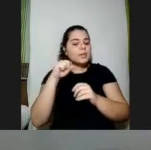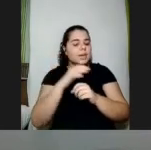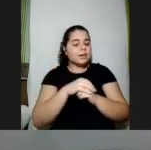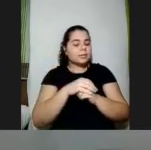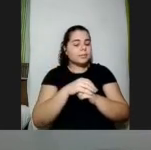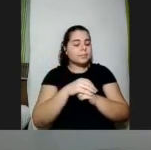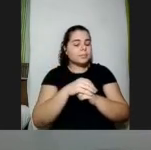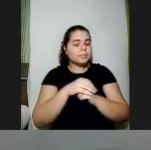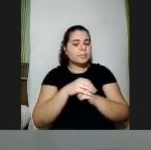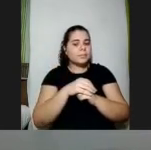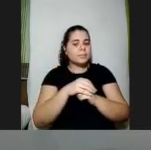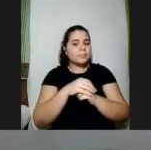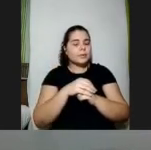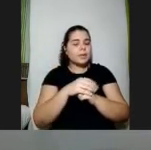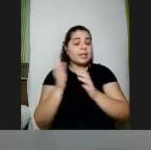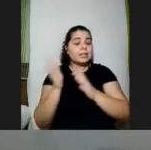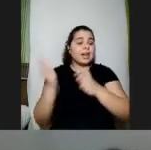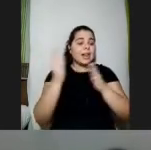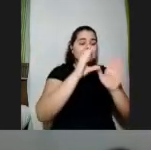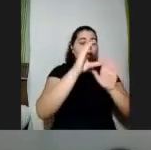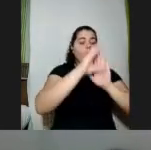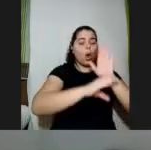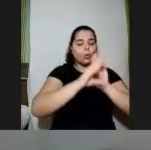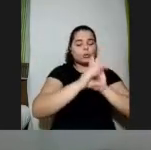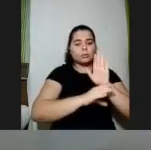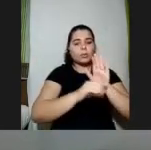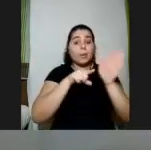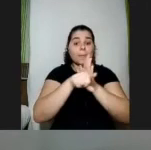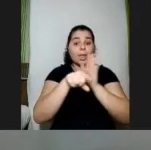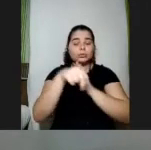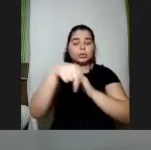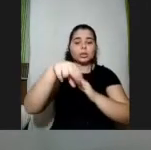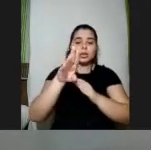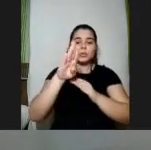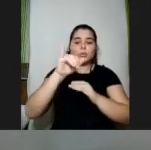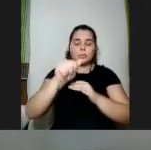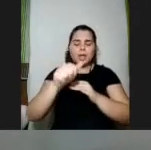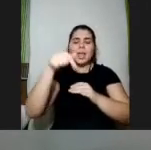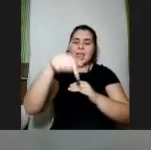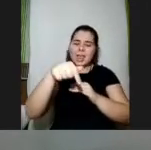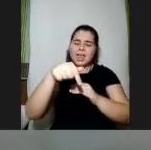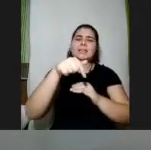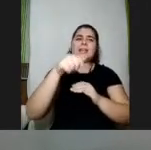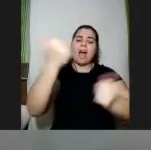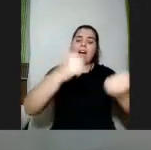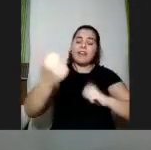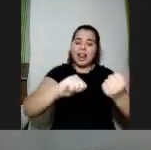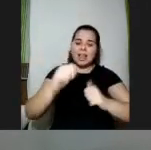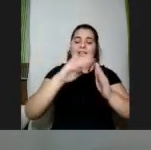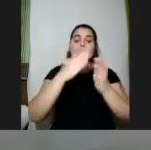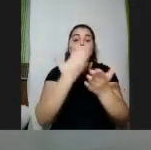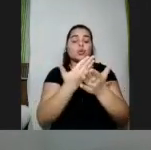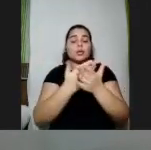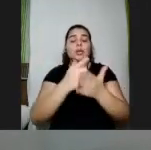trazendo esse conteúdo para avaliação é uma pergunta da Núbia trazendo esse conteúdo para avaliação escolar para crianças com